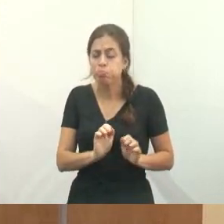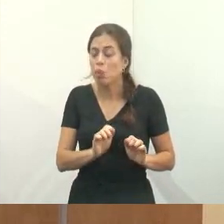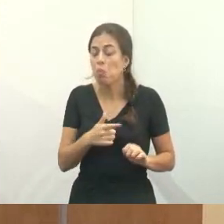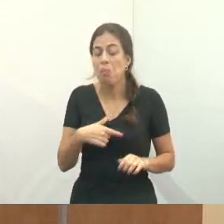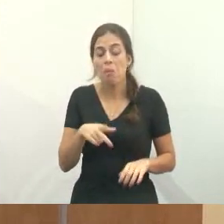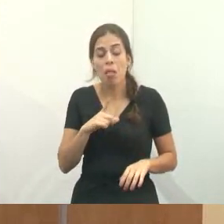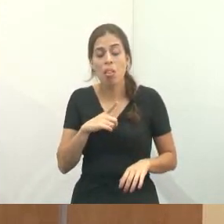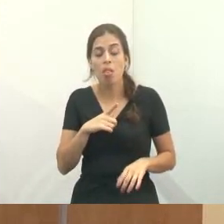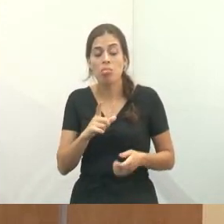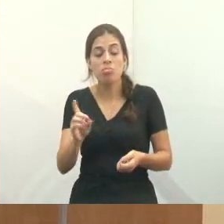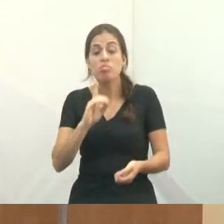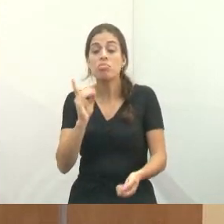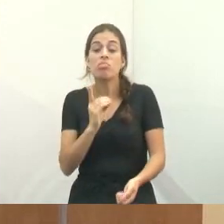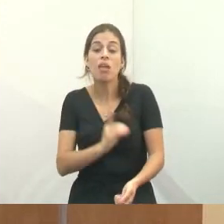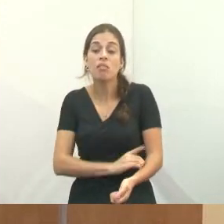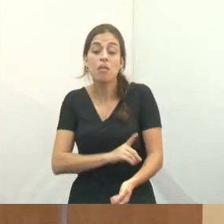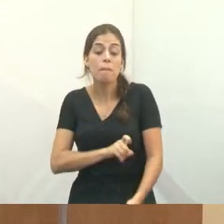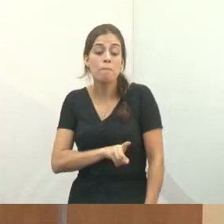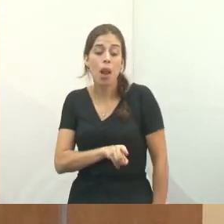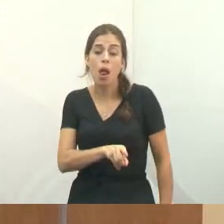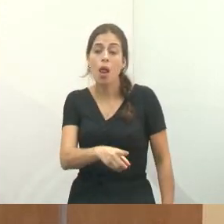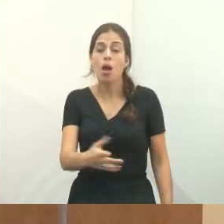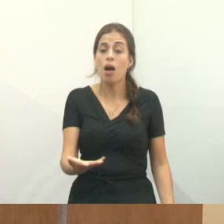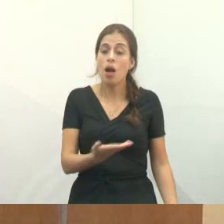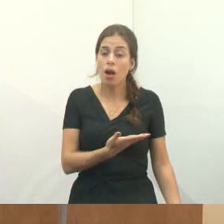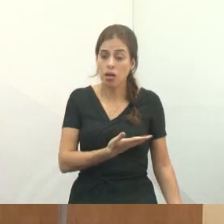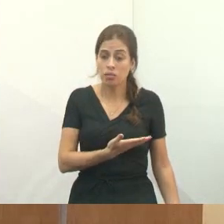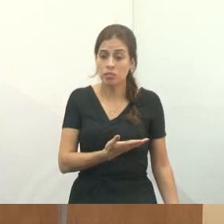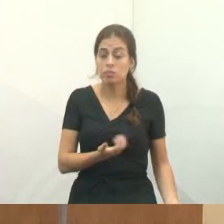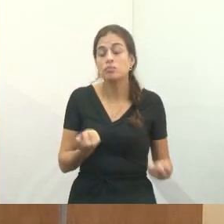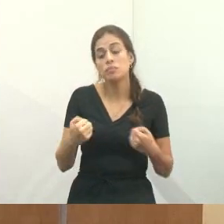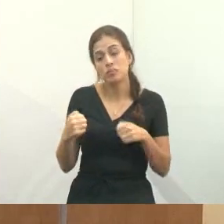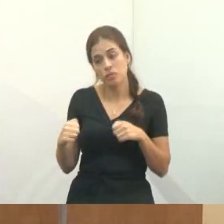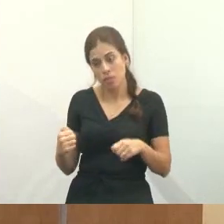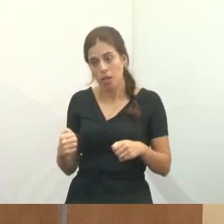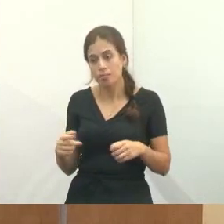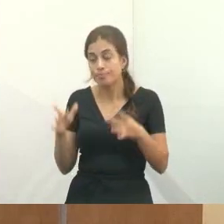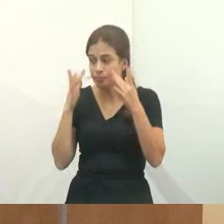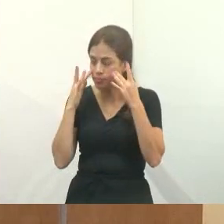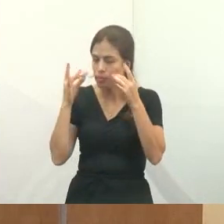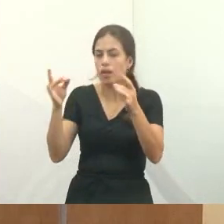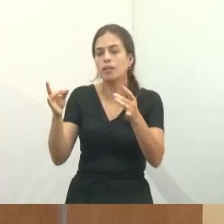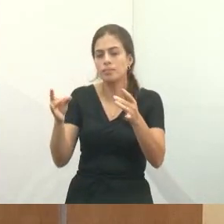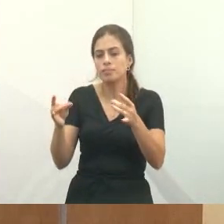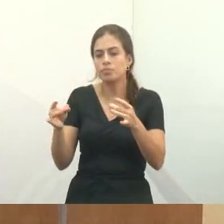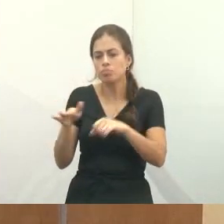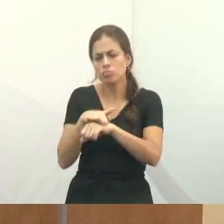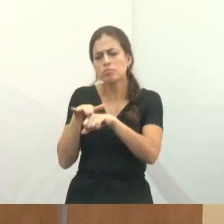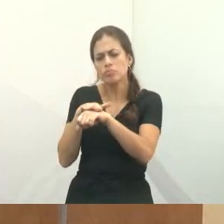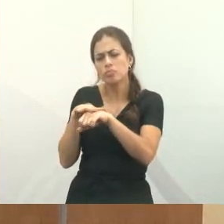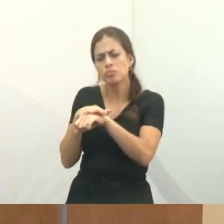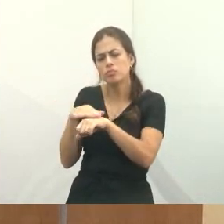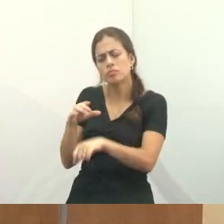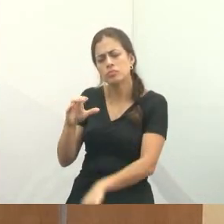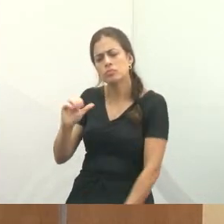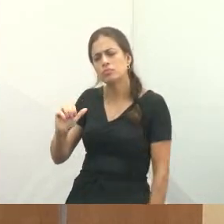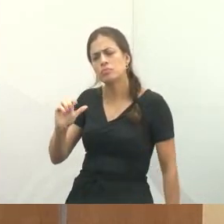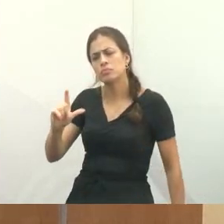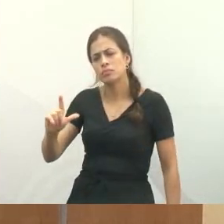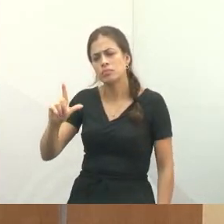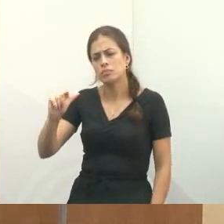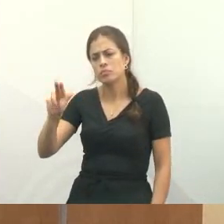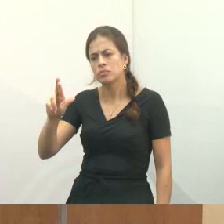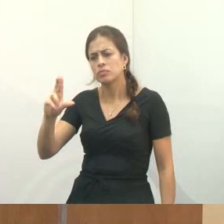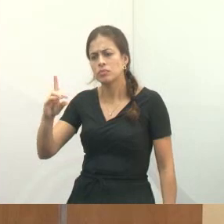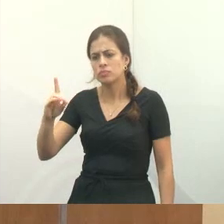dengue. É tudo isso. É um pacote. Então, eu acho que precisa dar uma atenção. E eu vou conversar com a Crode pessoalmente e a